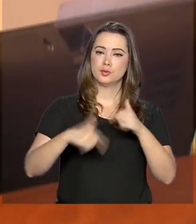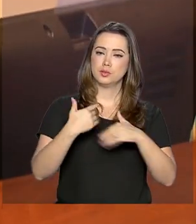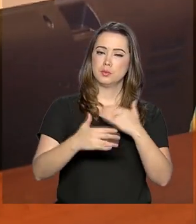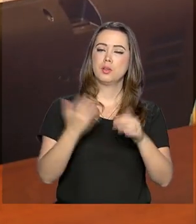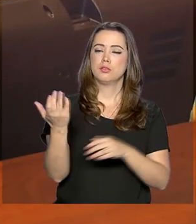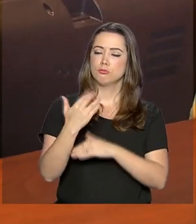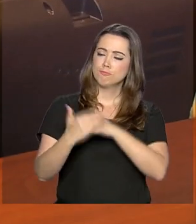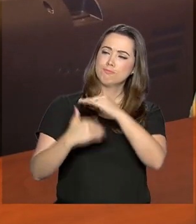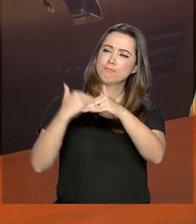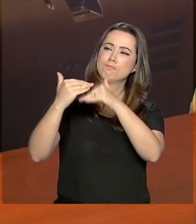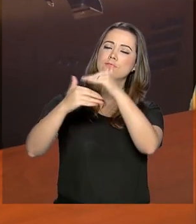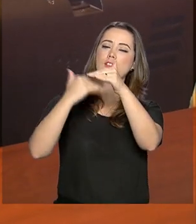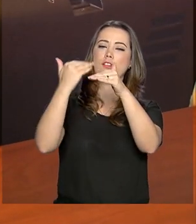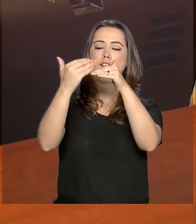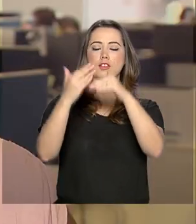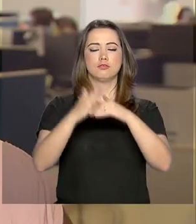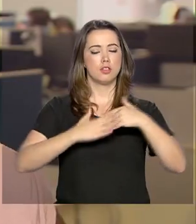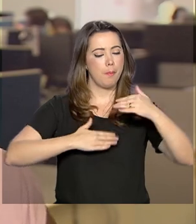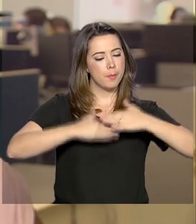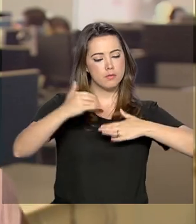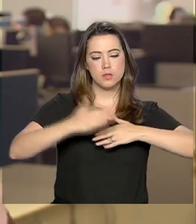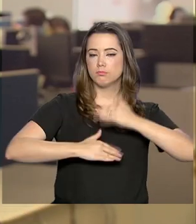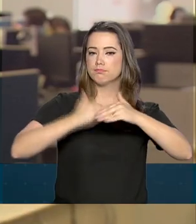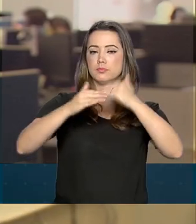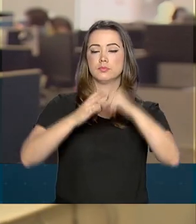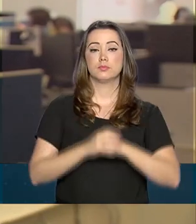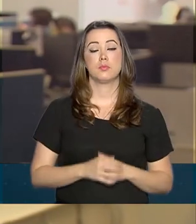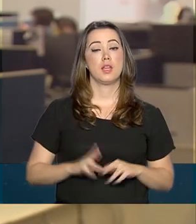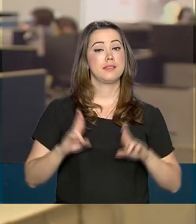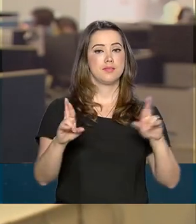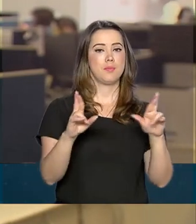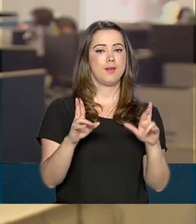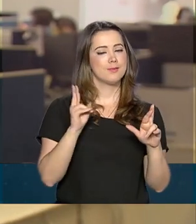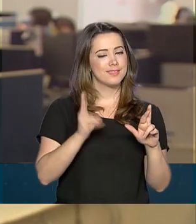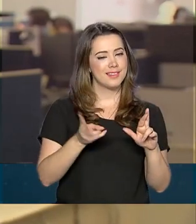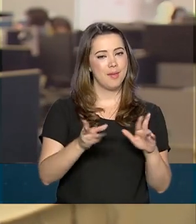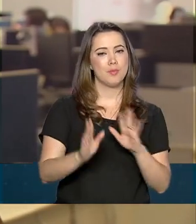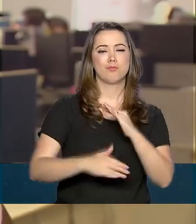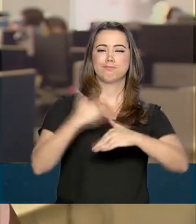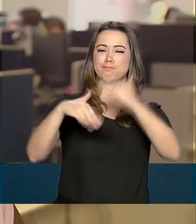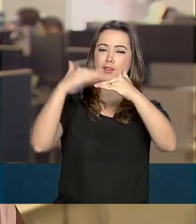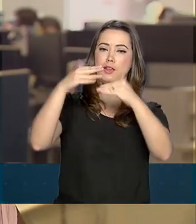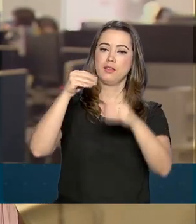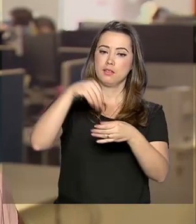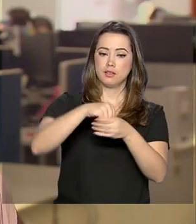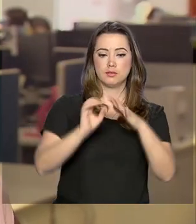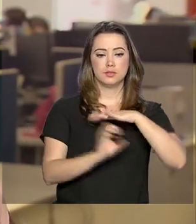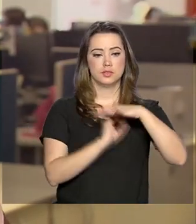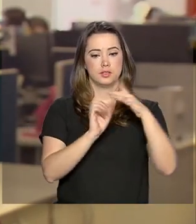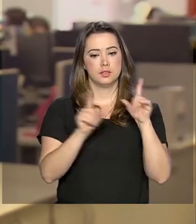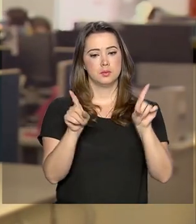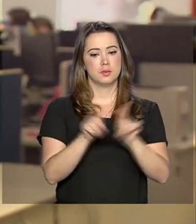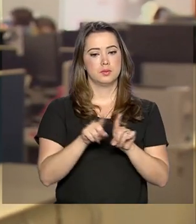subir muitos degraus na carreira. Eu espero cada vez mais crescimento, com certeza, dentro da empresa e também crescimento